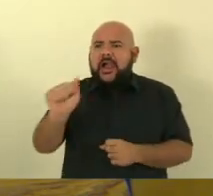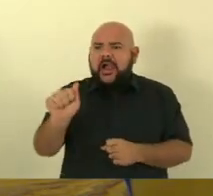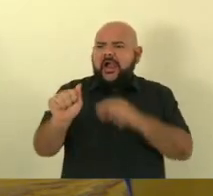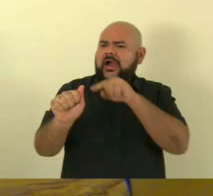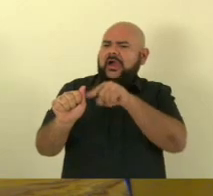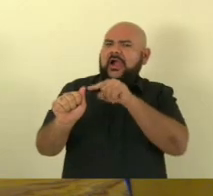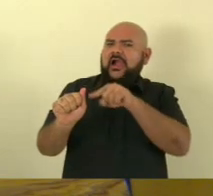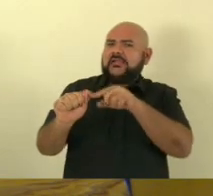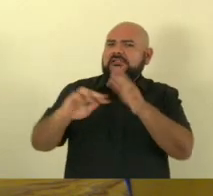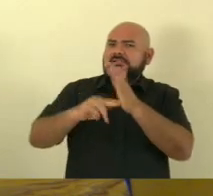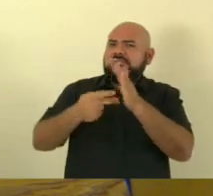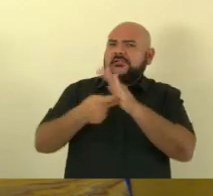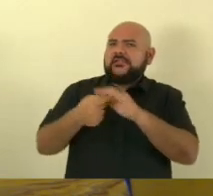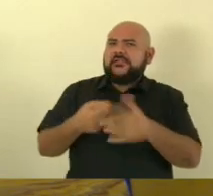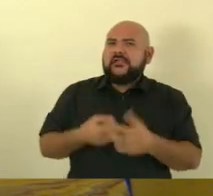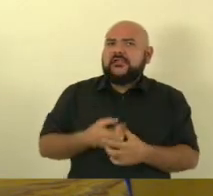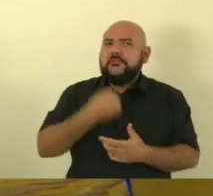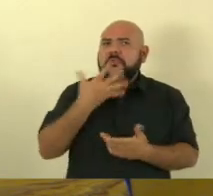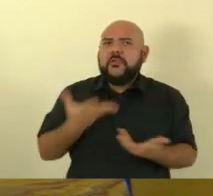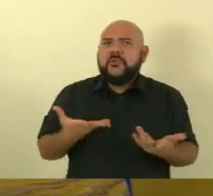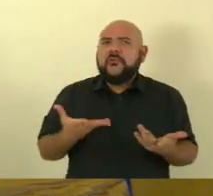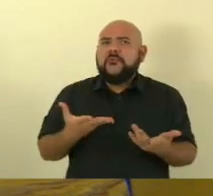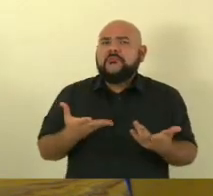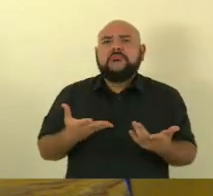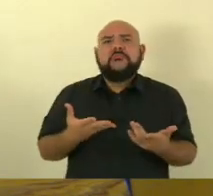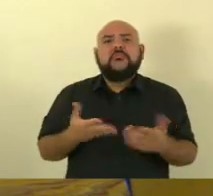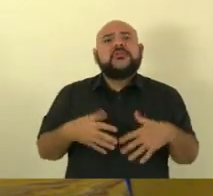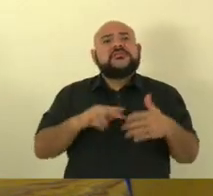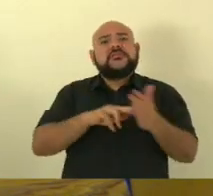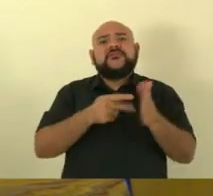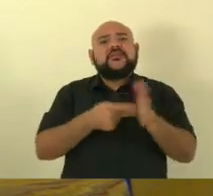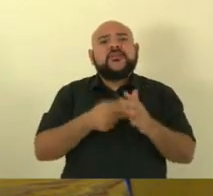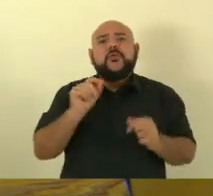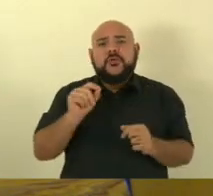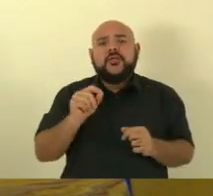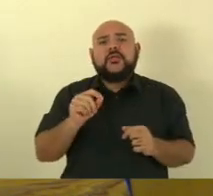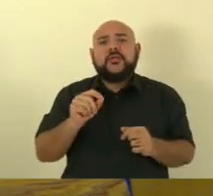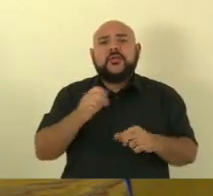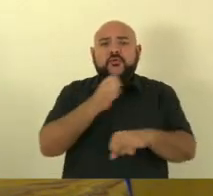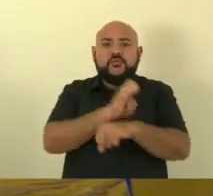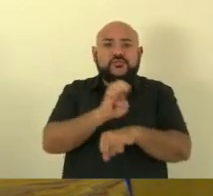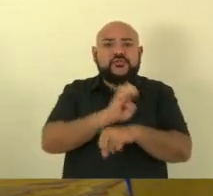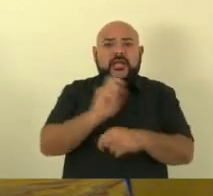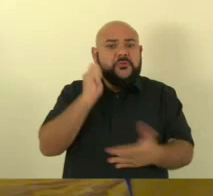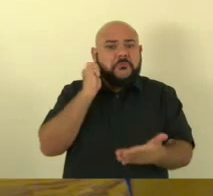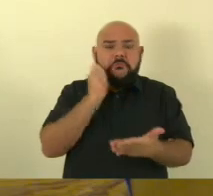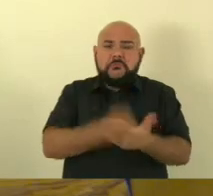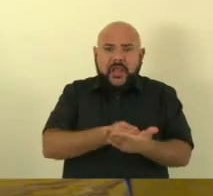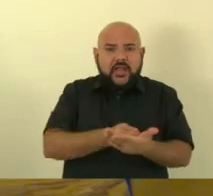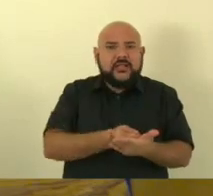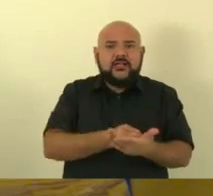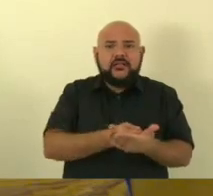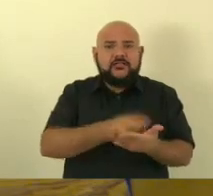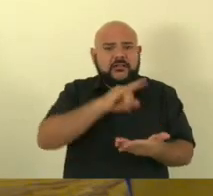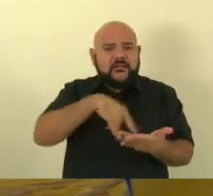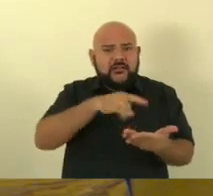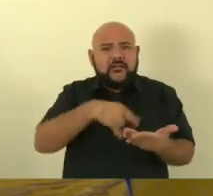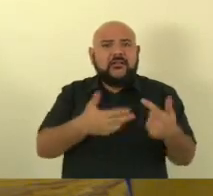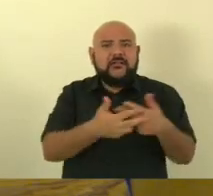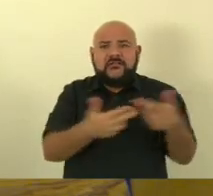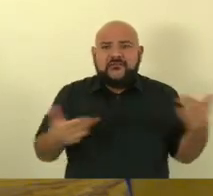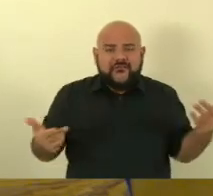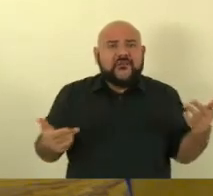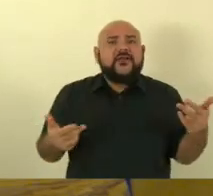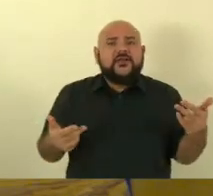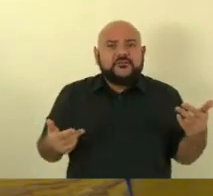eleitor caro contribuinte significa que o espírito santo paga suas contas em dia o que é maravilhoso significa que o espírito santo honra